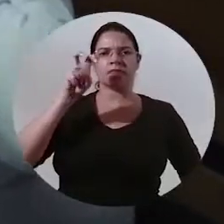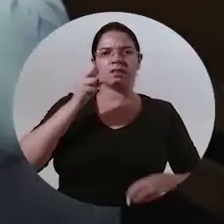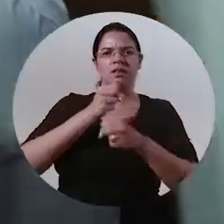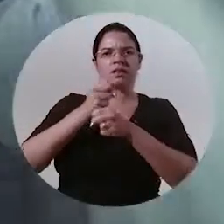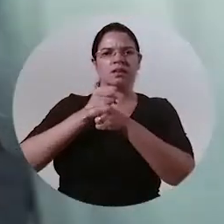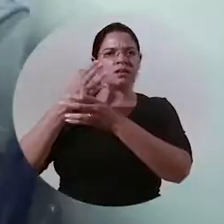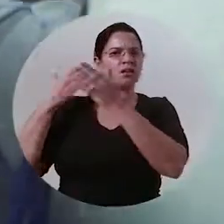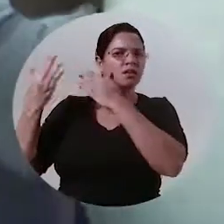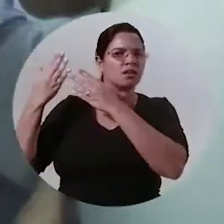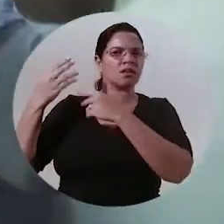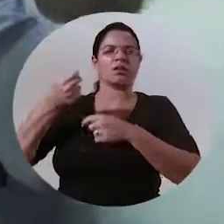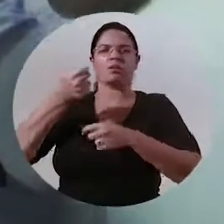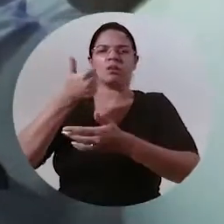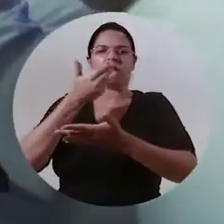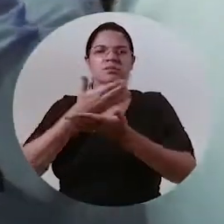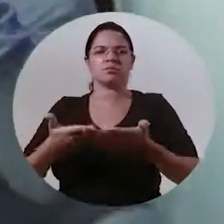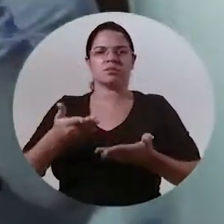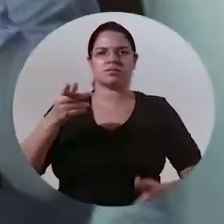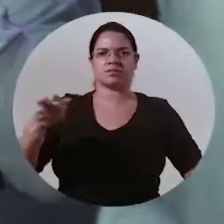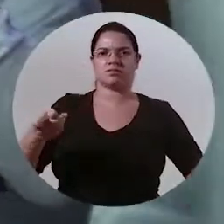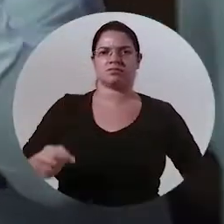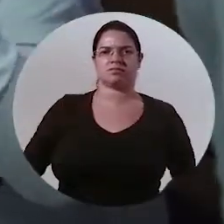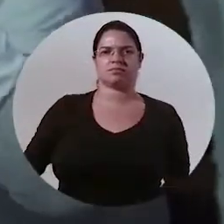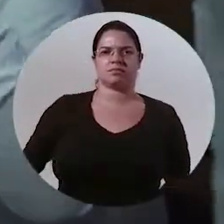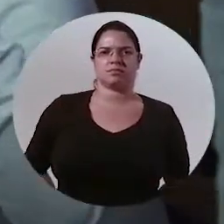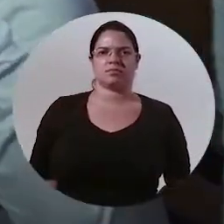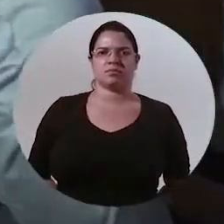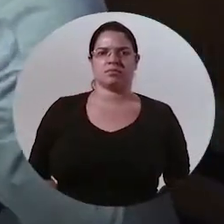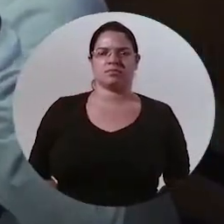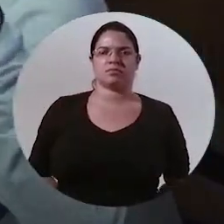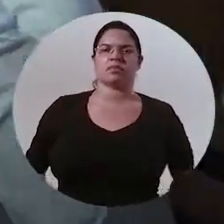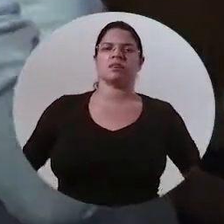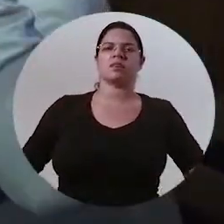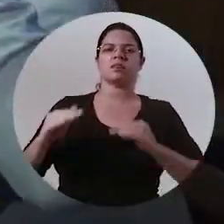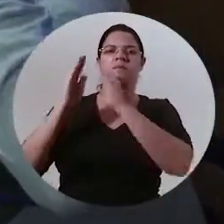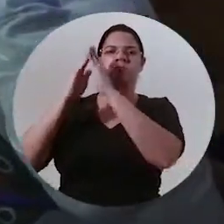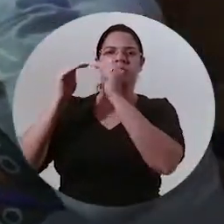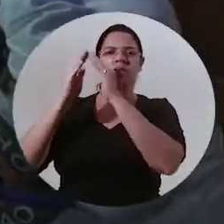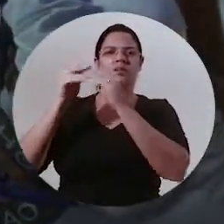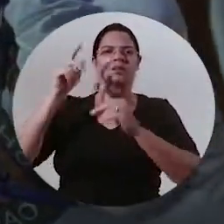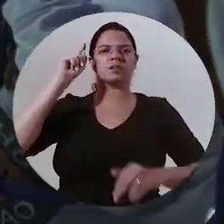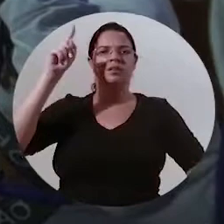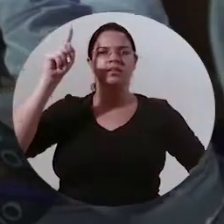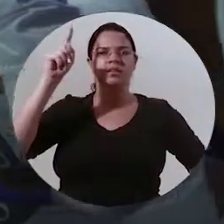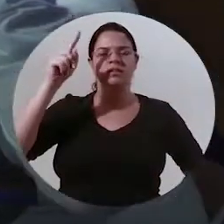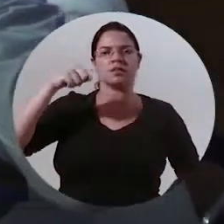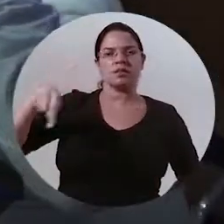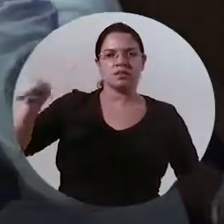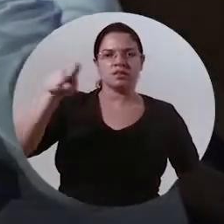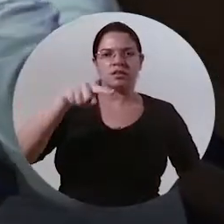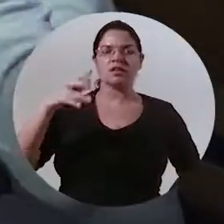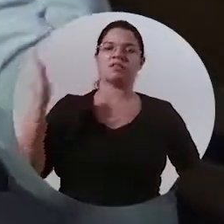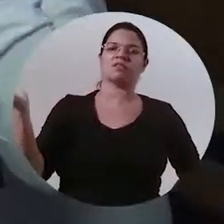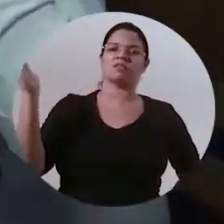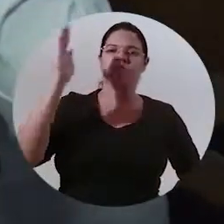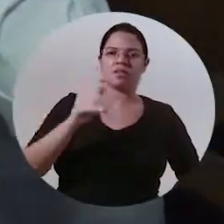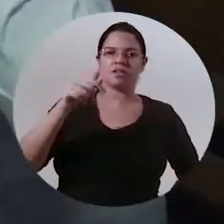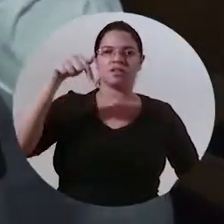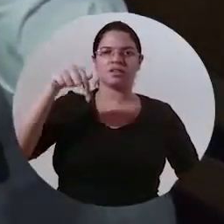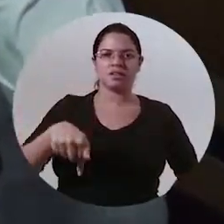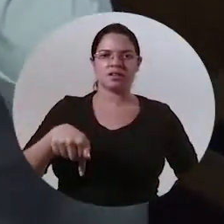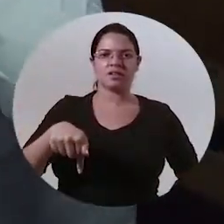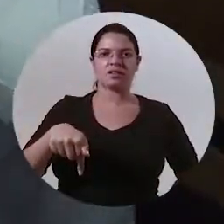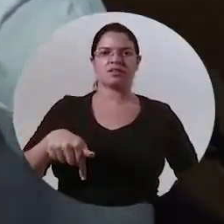Há cinco anos atrás eu quase perdi meu pé Mas por que você falou que ele ia subir? Pedindo a Deus para o rio subir Para quê? Para